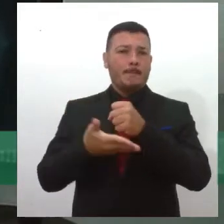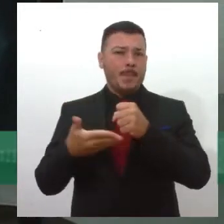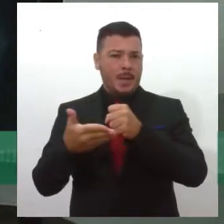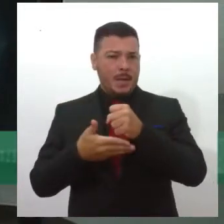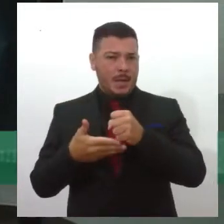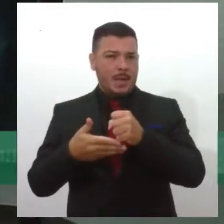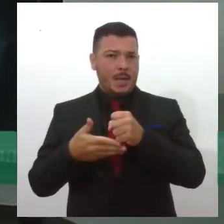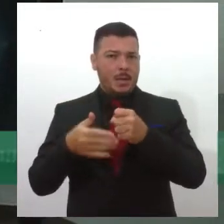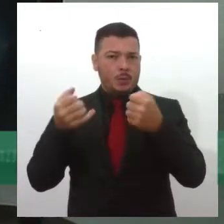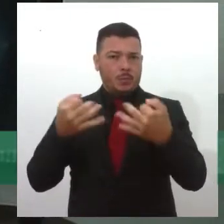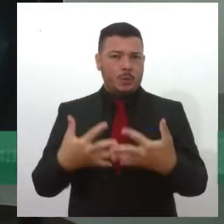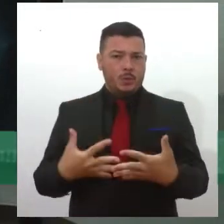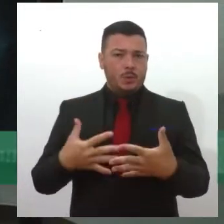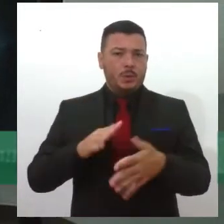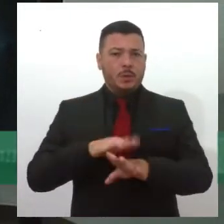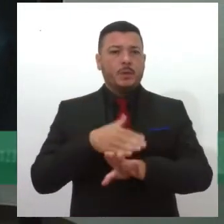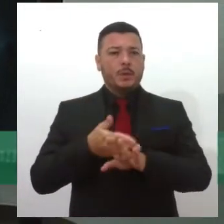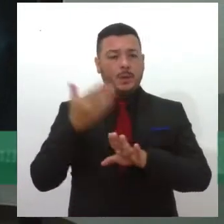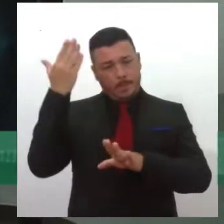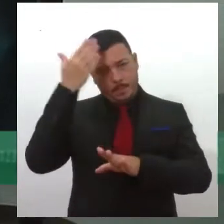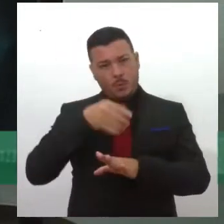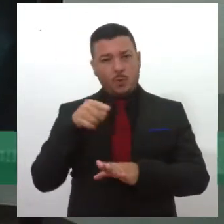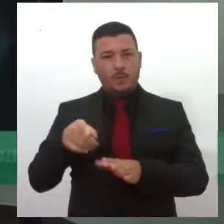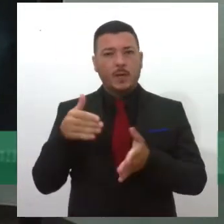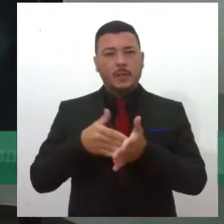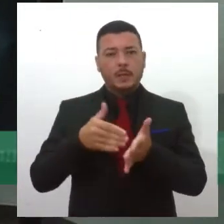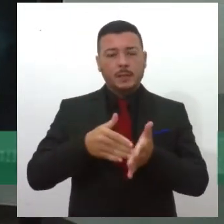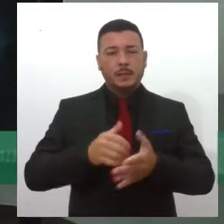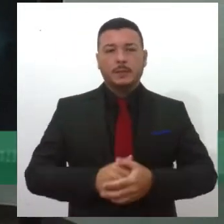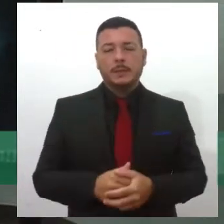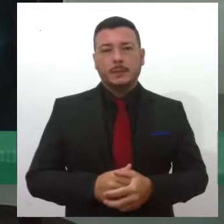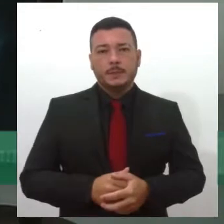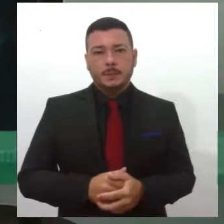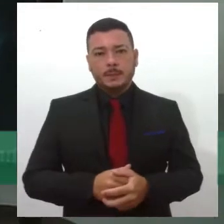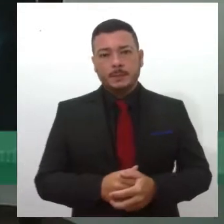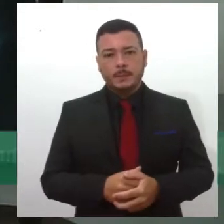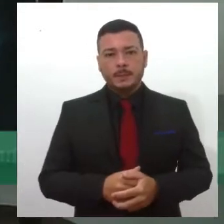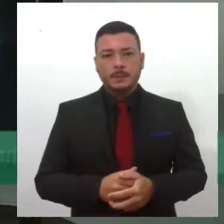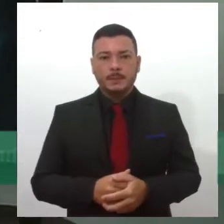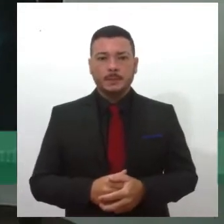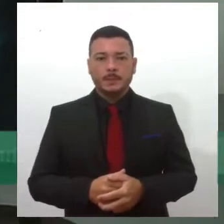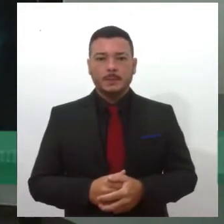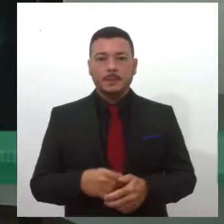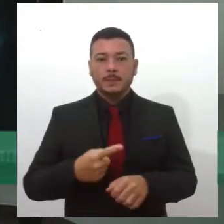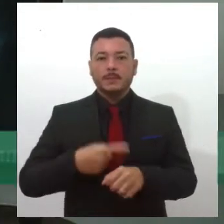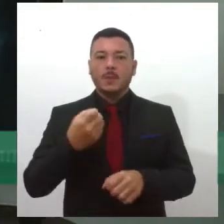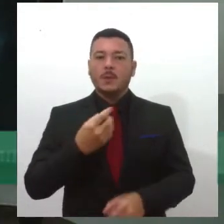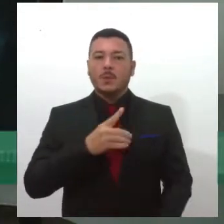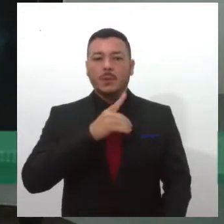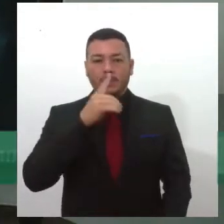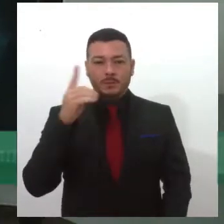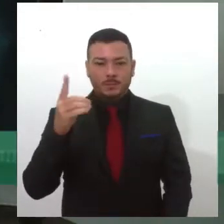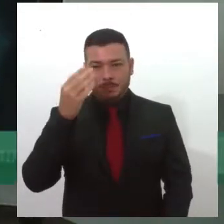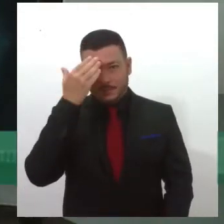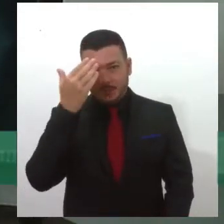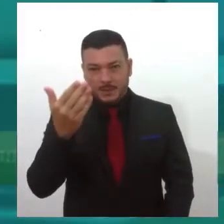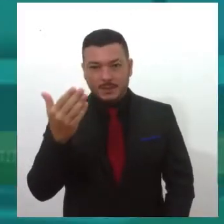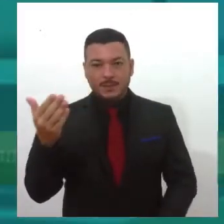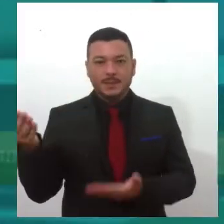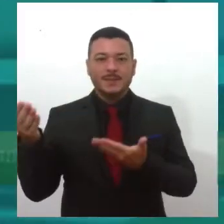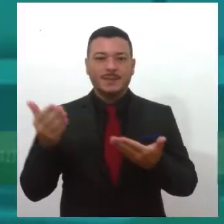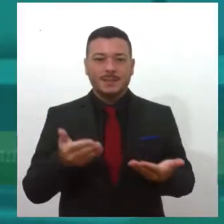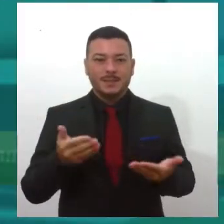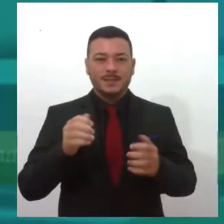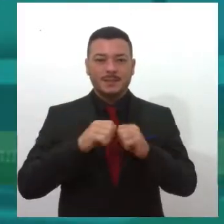o laudo médico que ateste aí essas limitações? Bom, primeiro, bom dia também. Gostaria de agradecer à TV